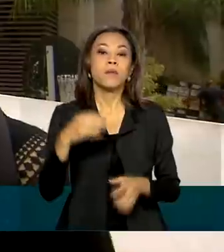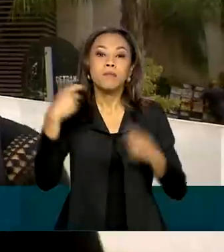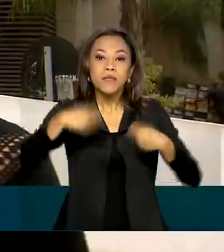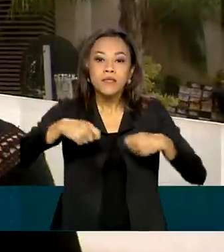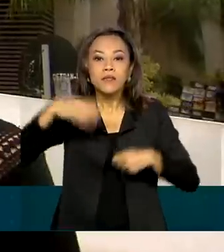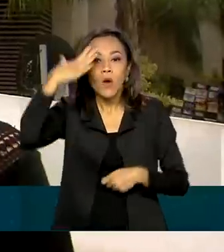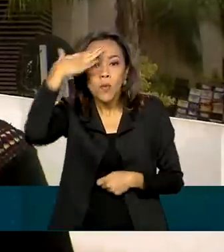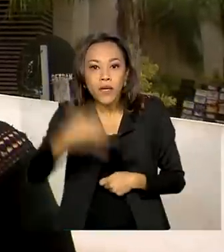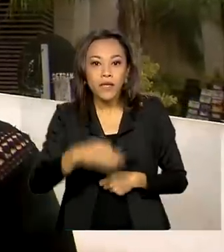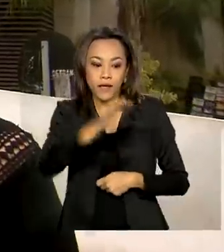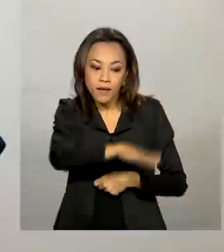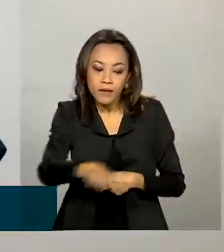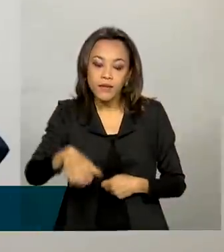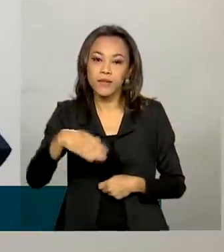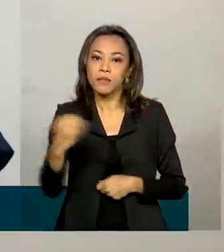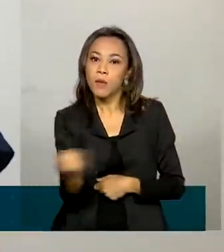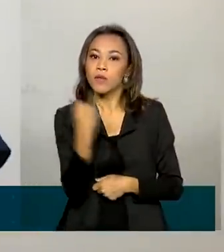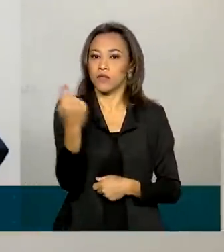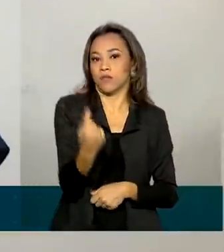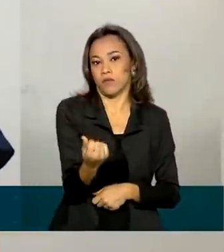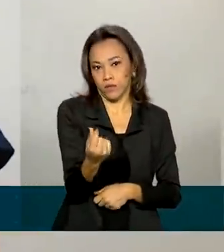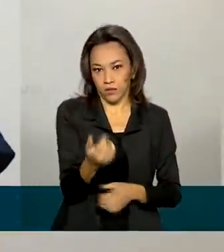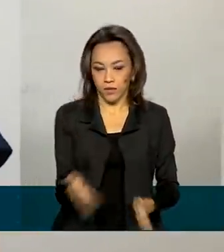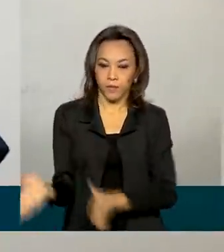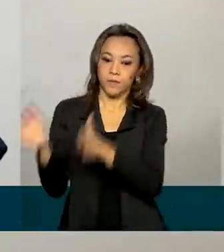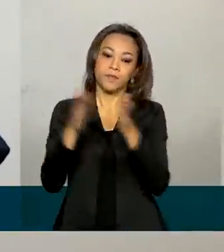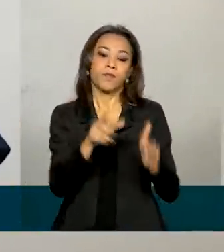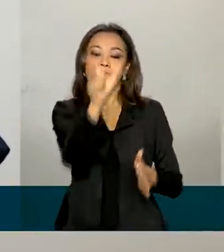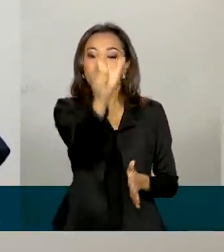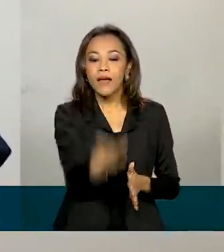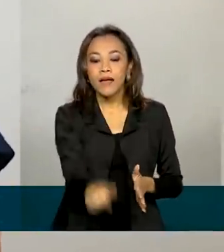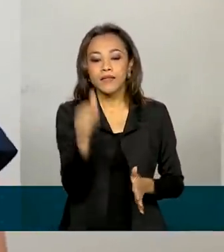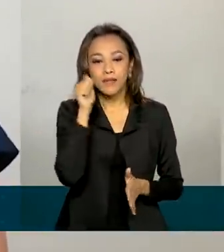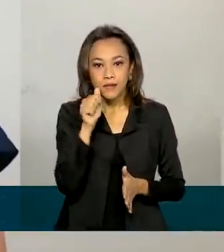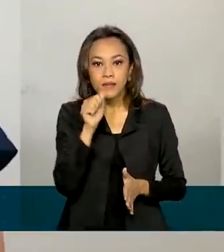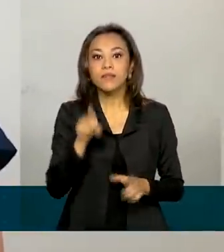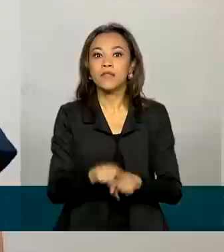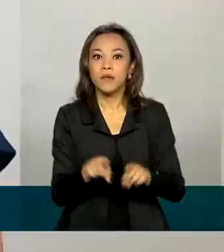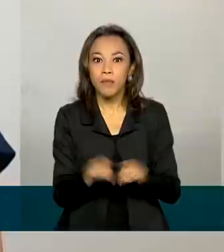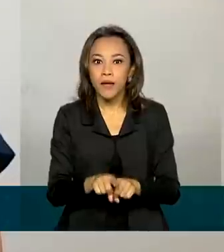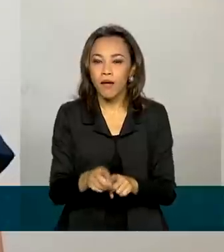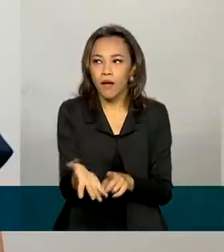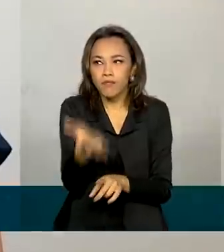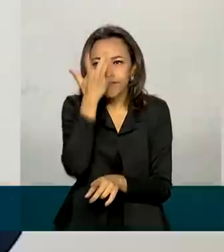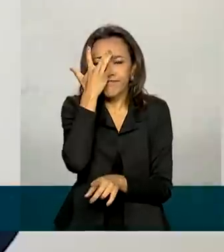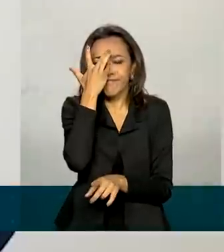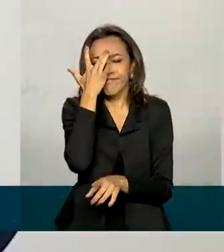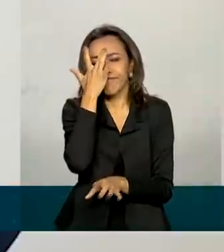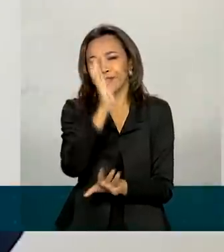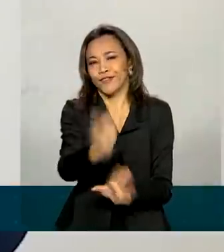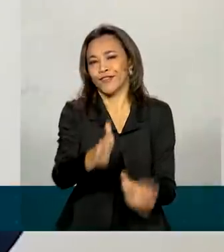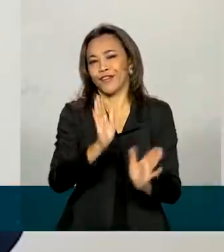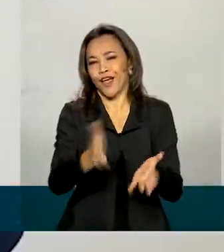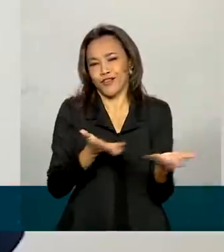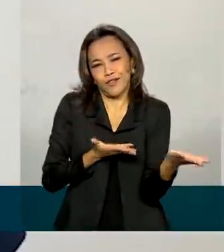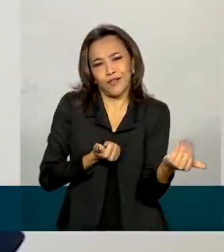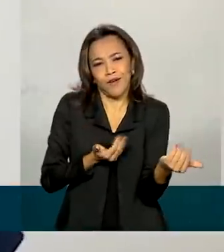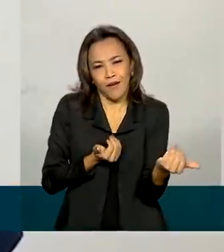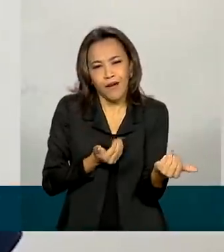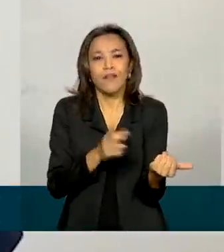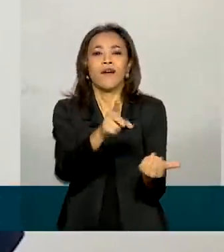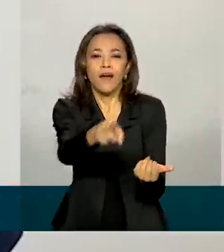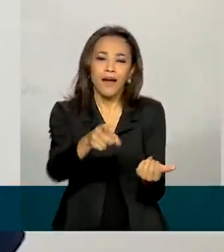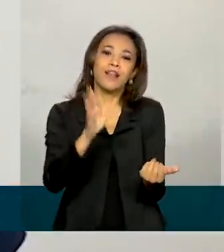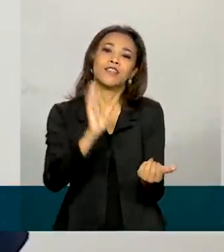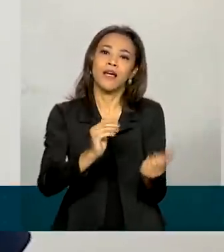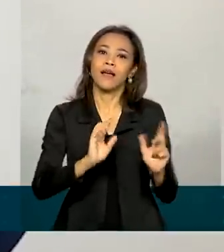entendam a importância do dinheiro. Importância que a Rebeca incorporou há muito tempo. Mesmo jovem, ela já